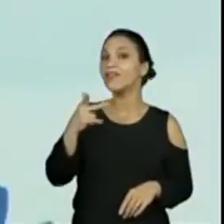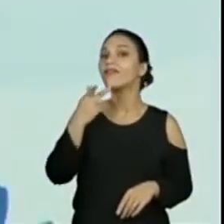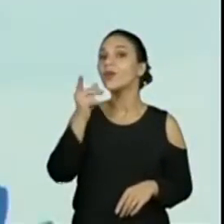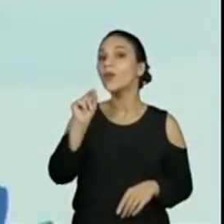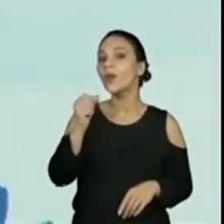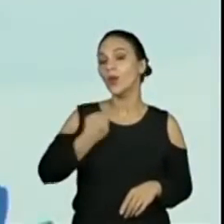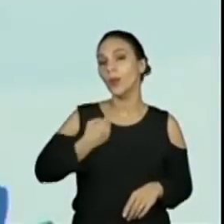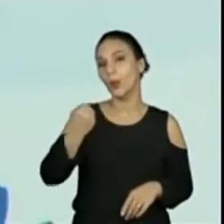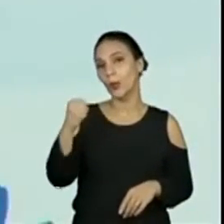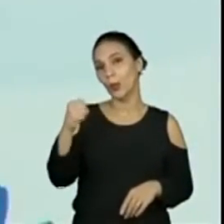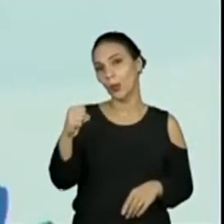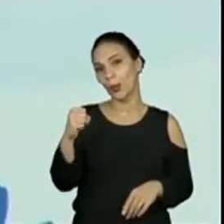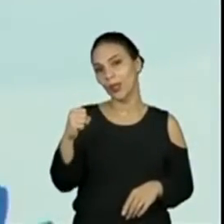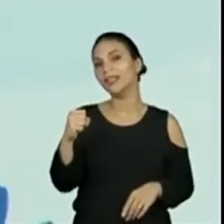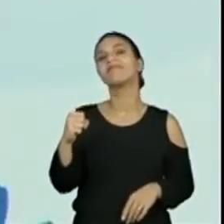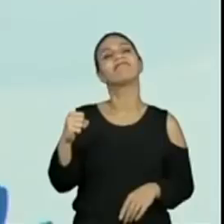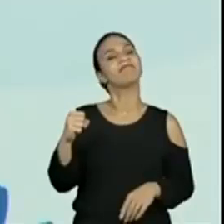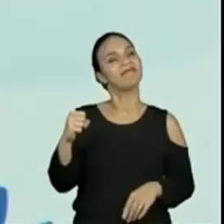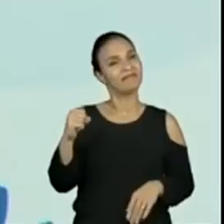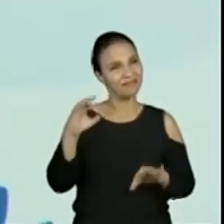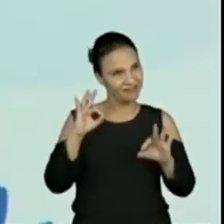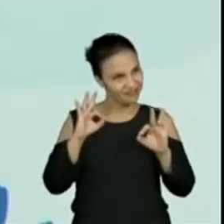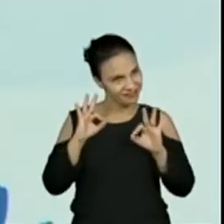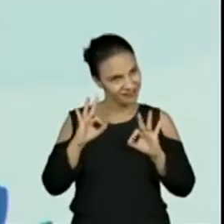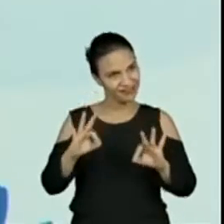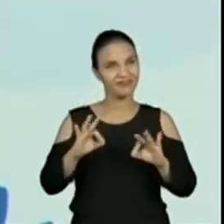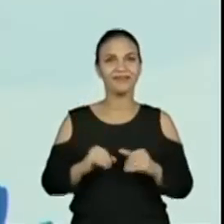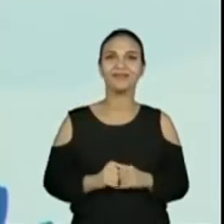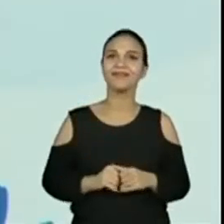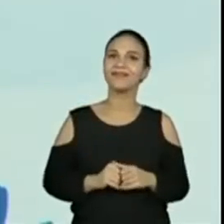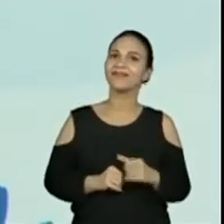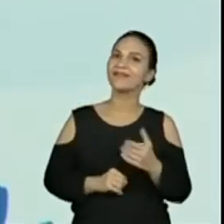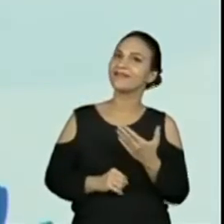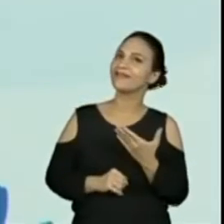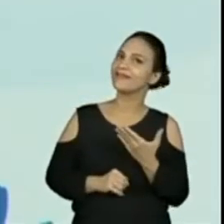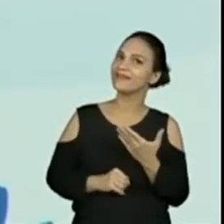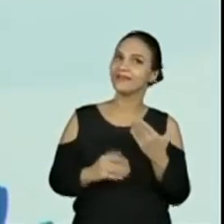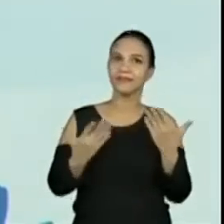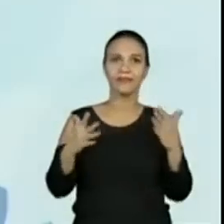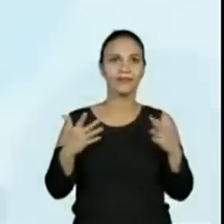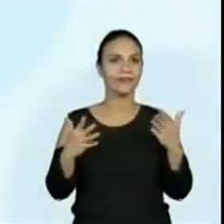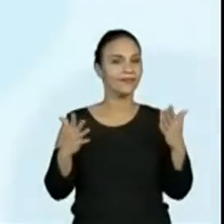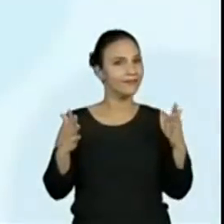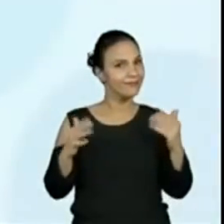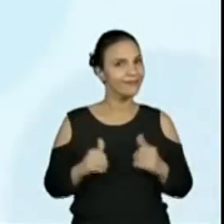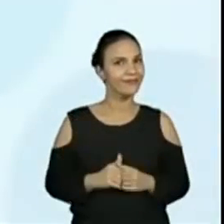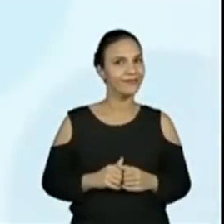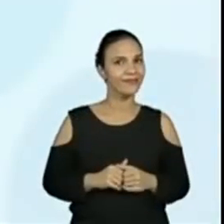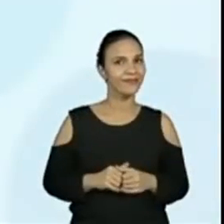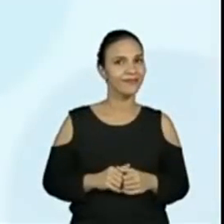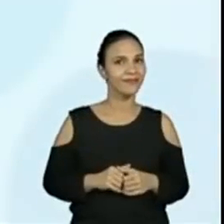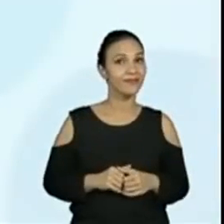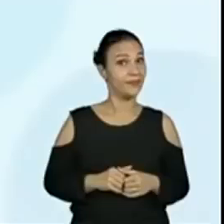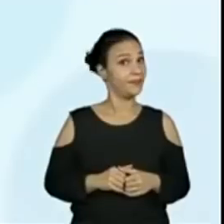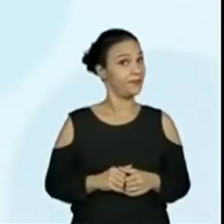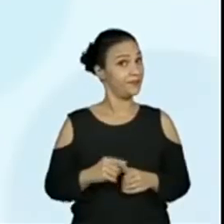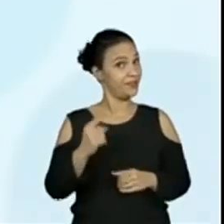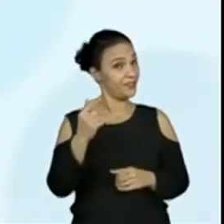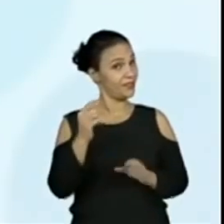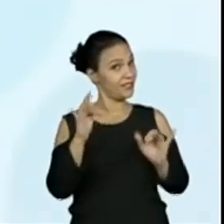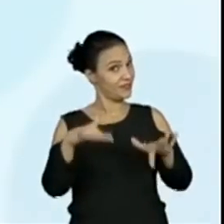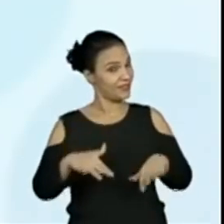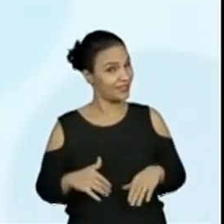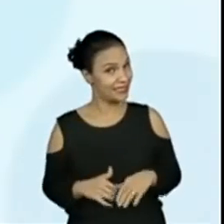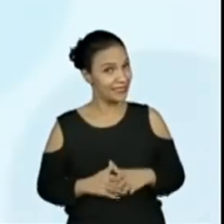igual a 72. Muito bom. E aí, hein? Estamos chegando ao fim,